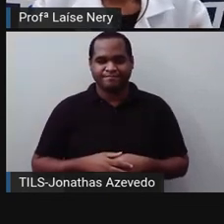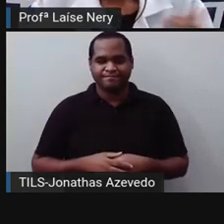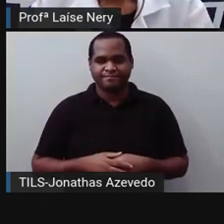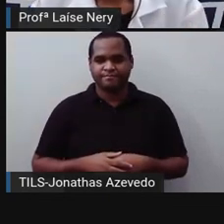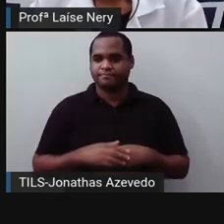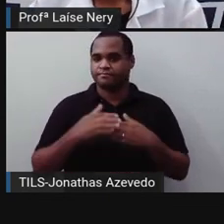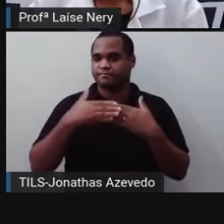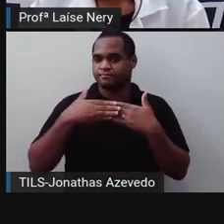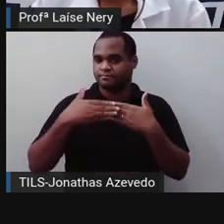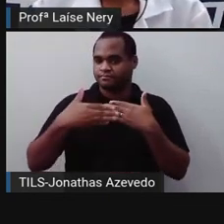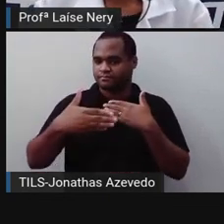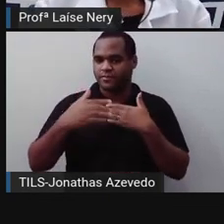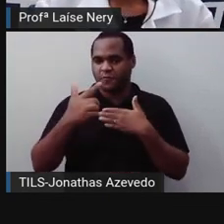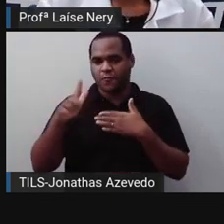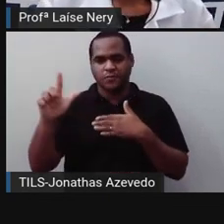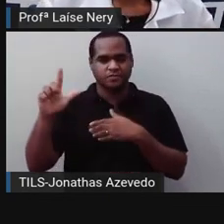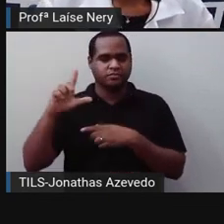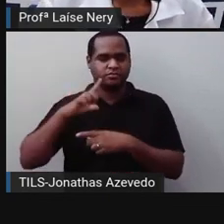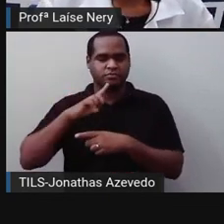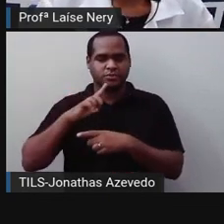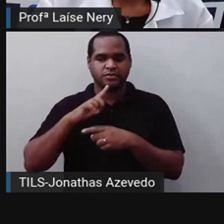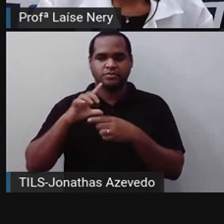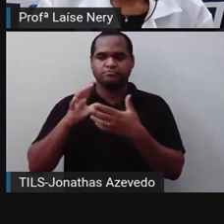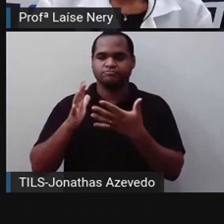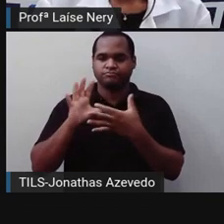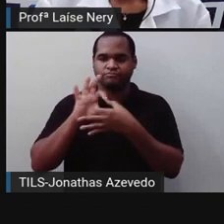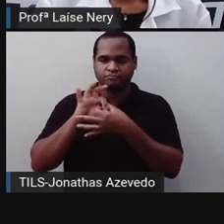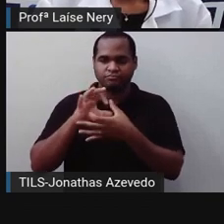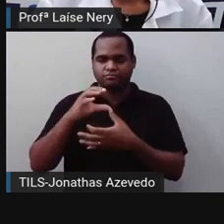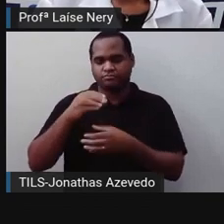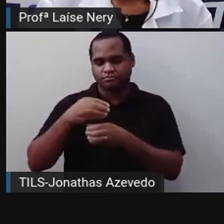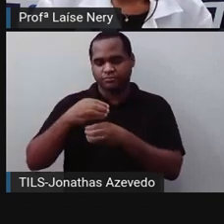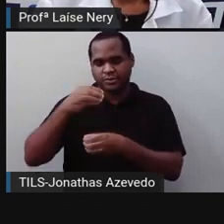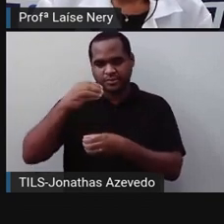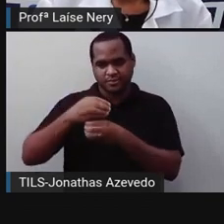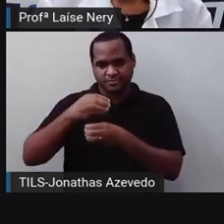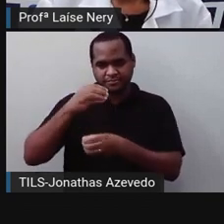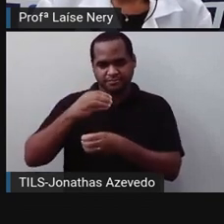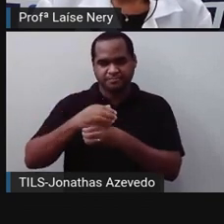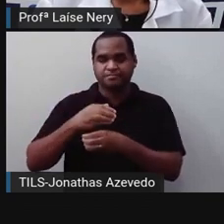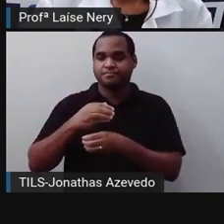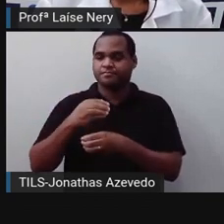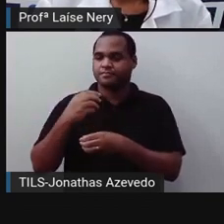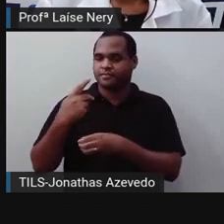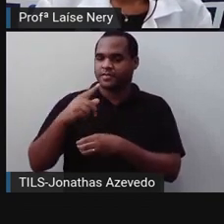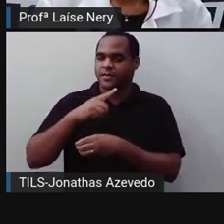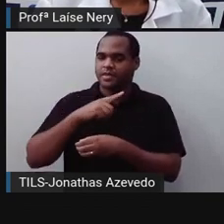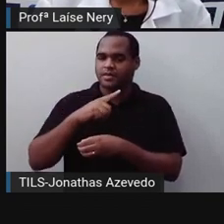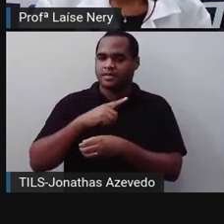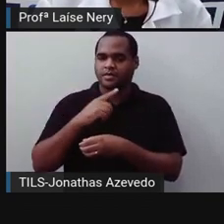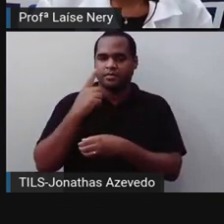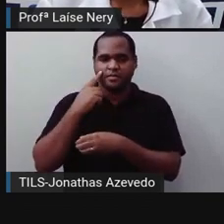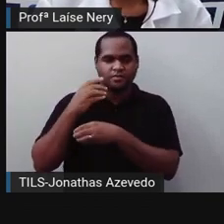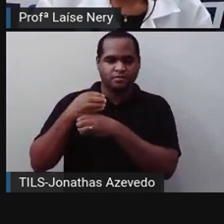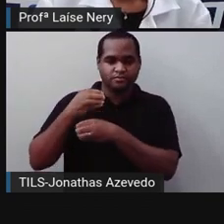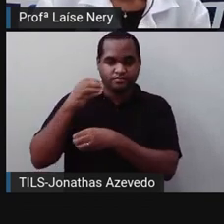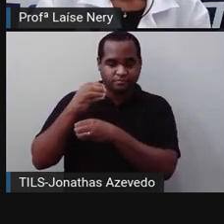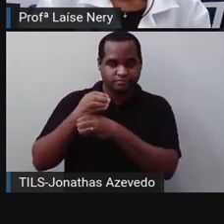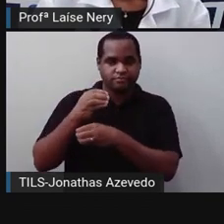Seguindo para o outro lado, nós temos o cilindro que aqui ele contém um círculo